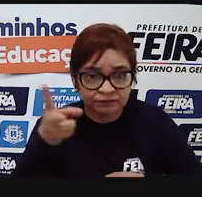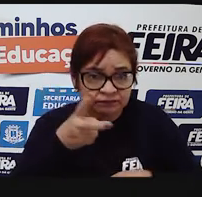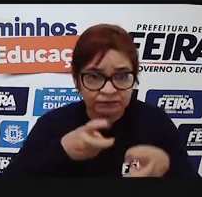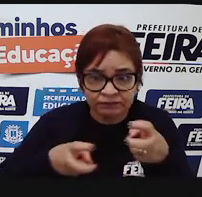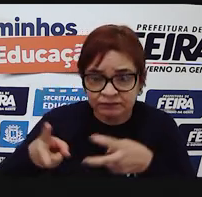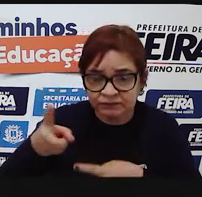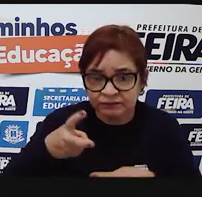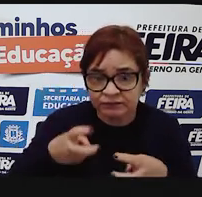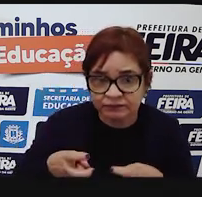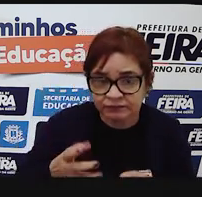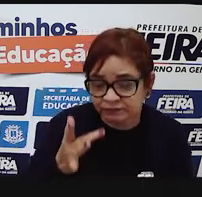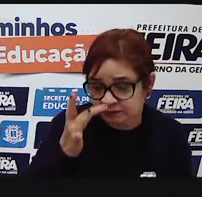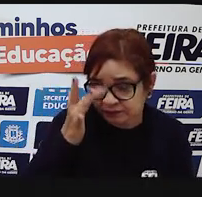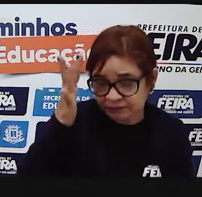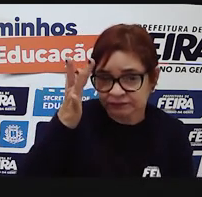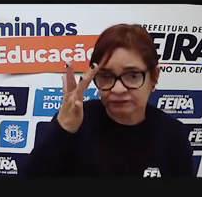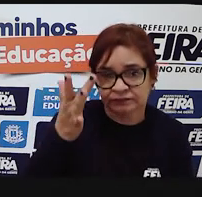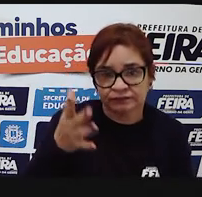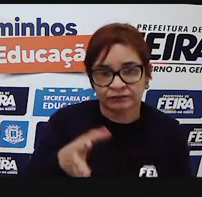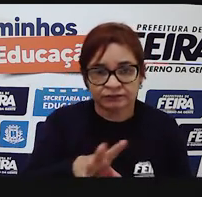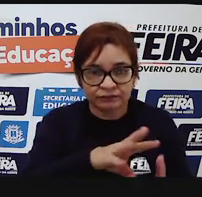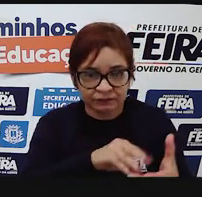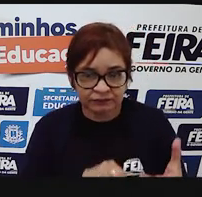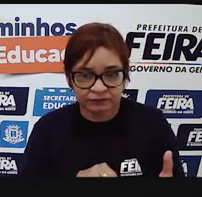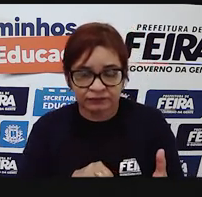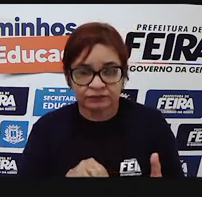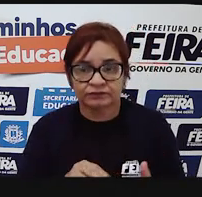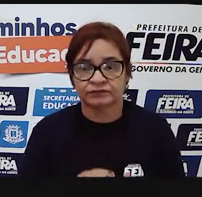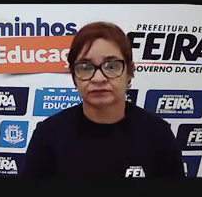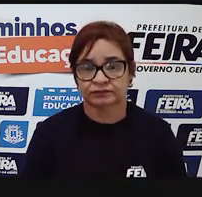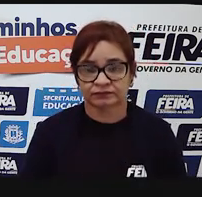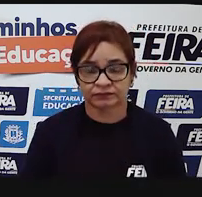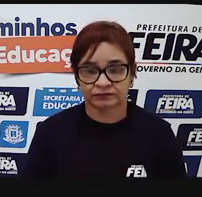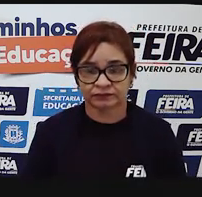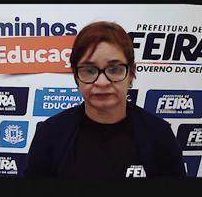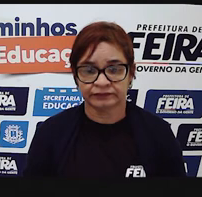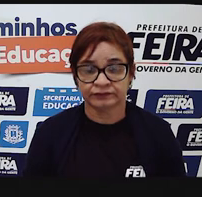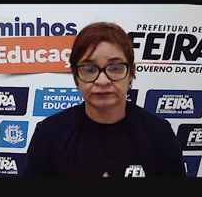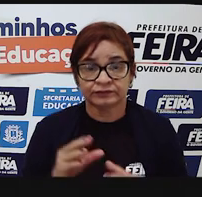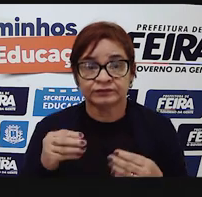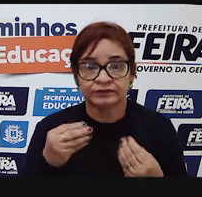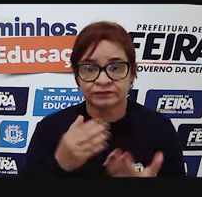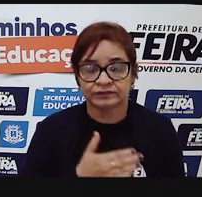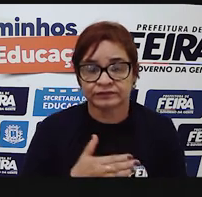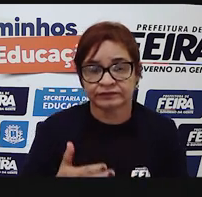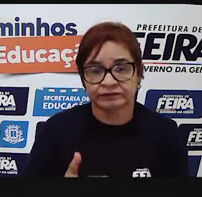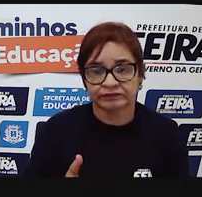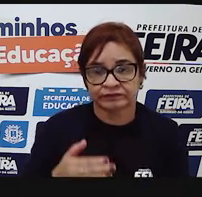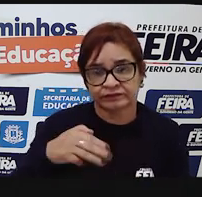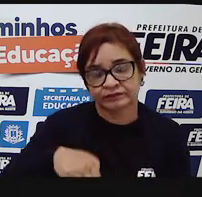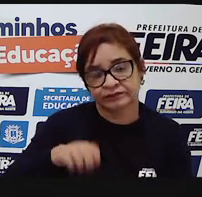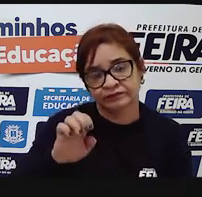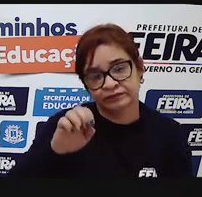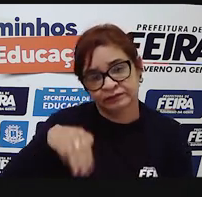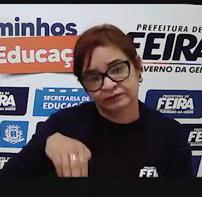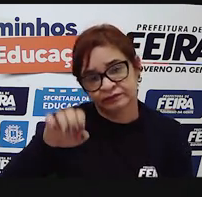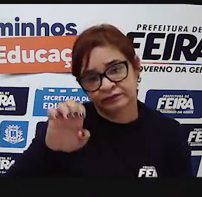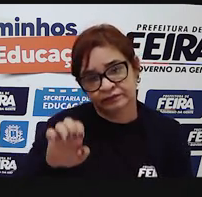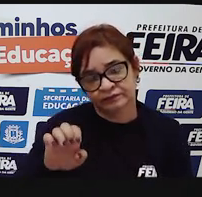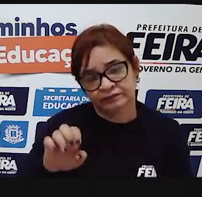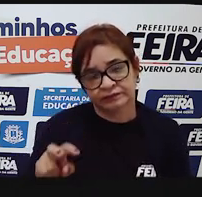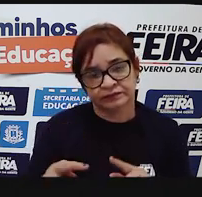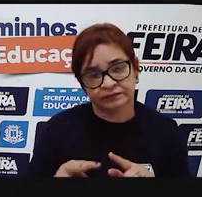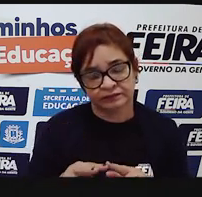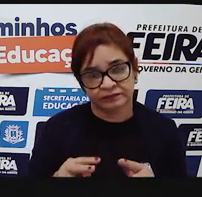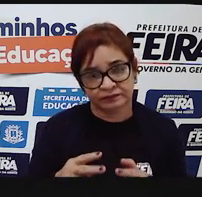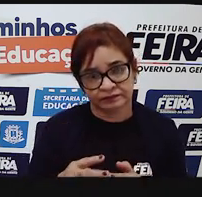com facilidade. Então, de onde se origina o meio? Tem duas